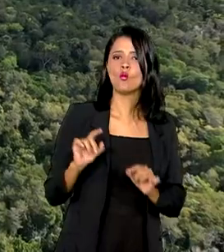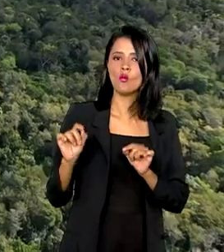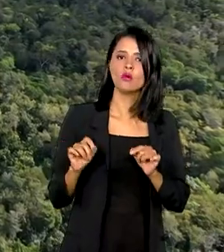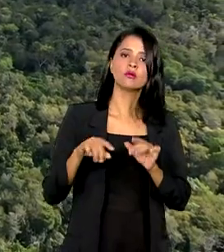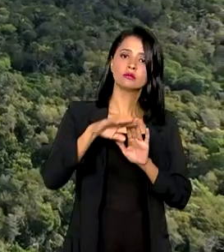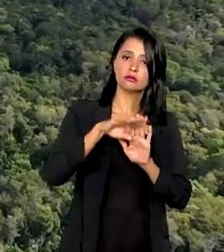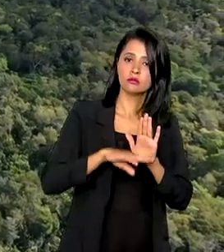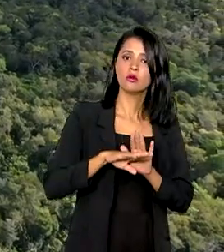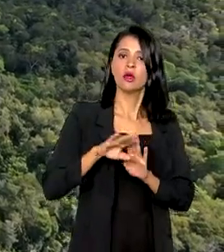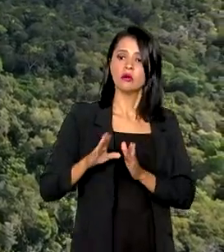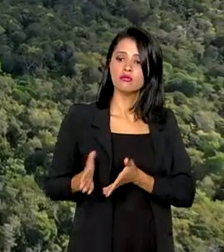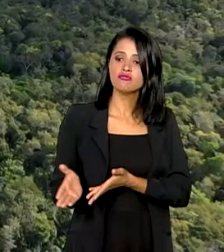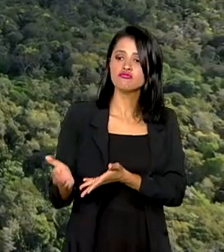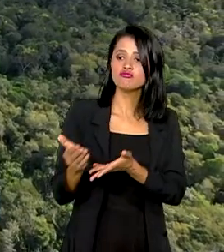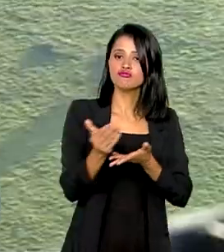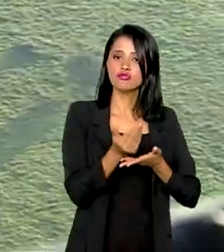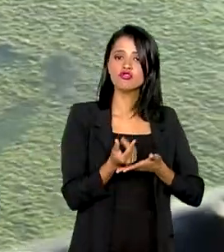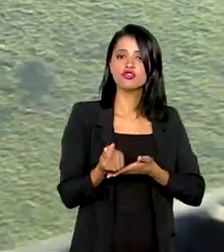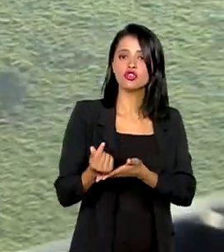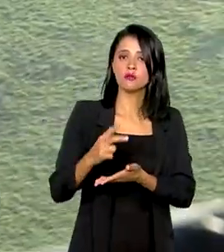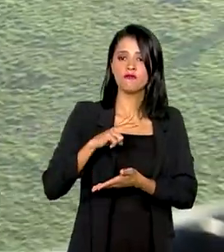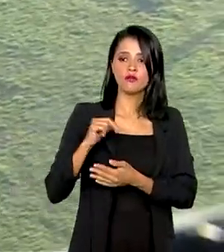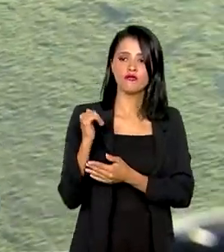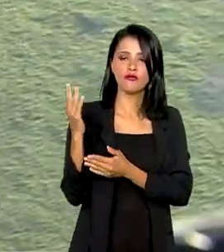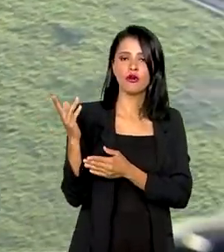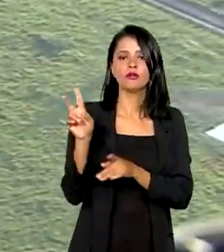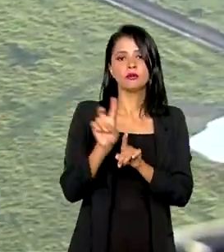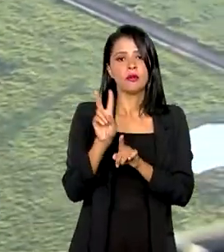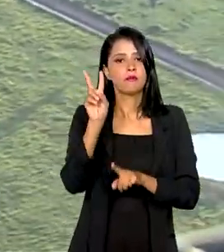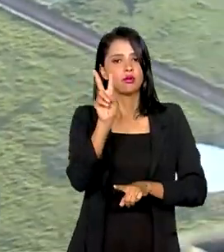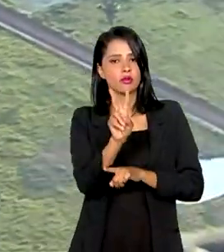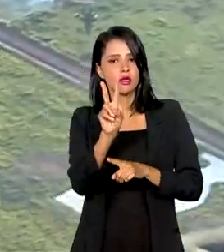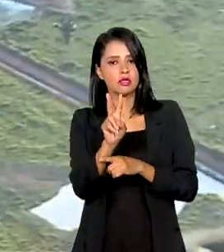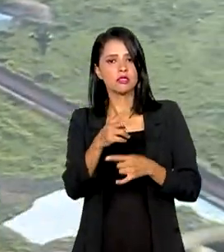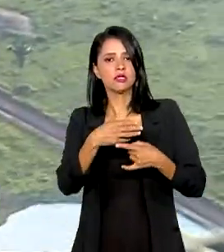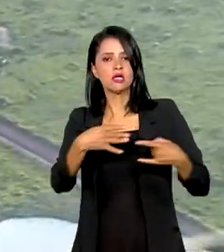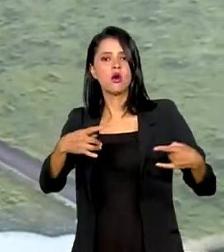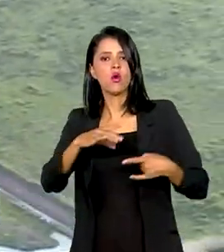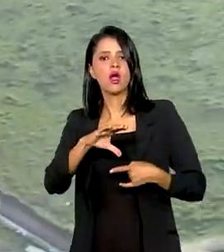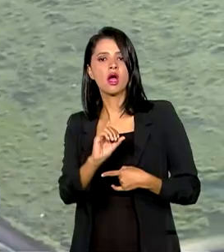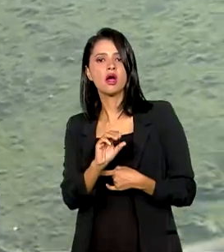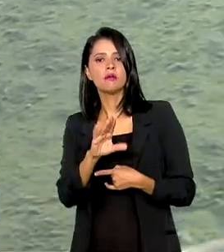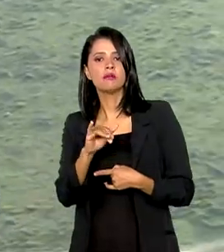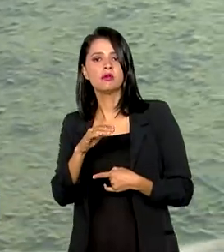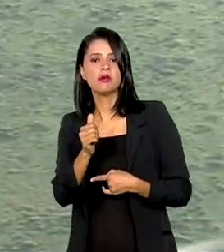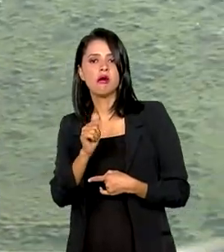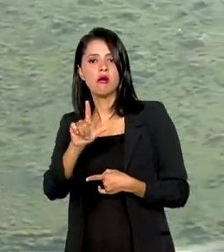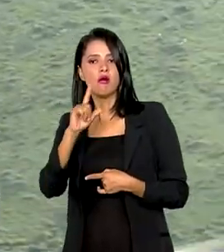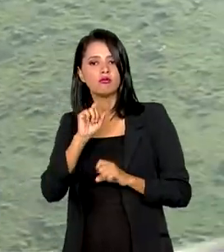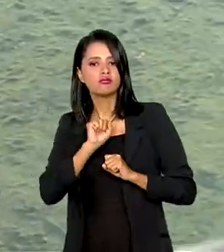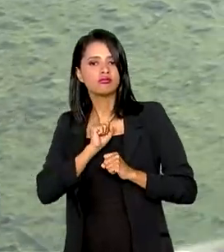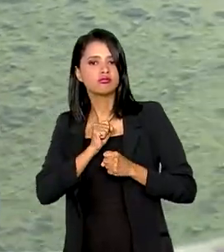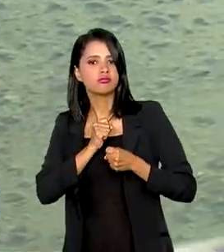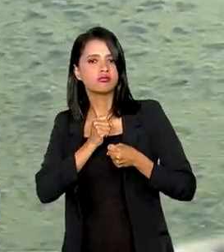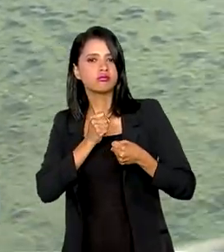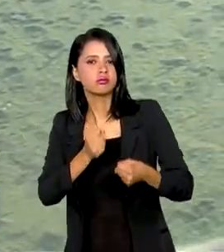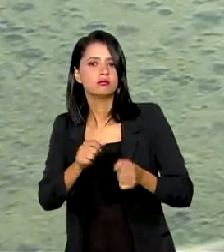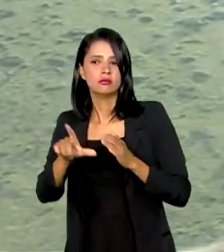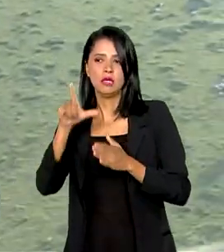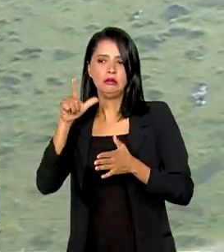Mobilização de Capital Privado Externo e Proteção Cambial é um esforço para superar barreiras que antes